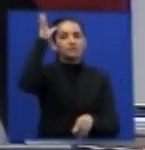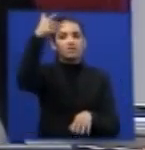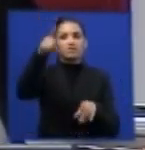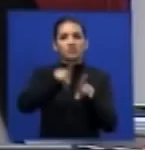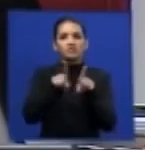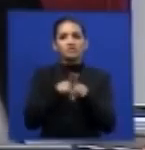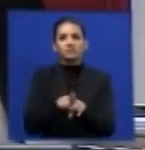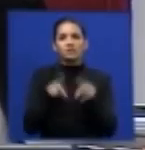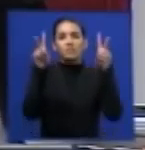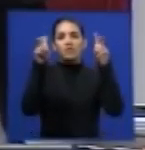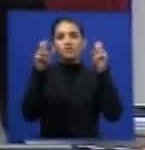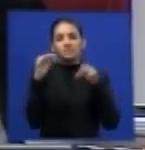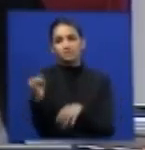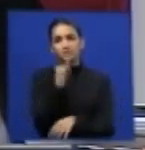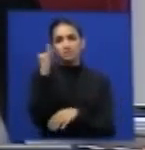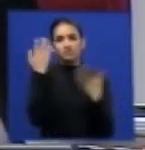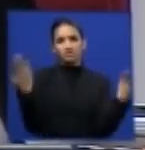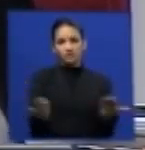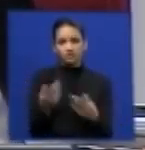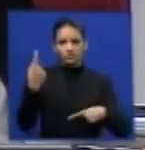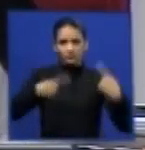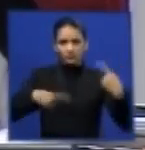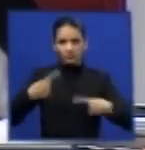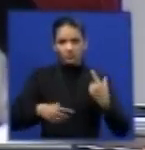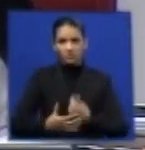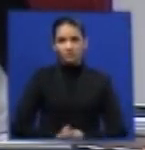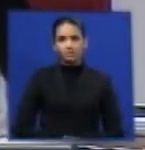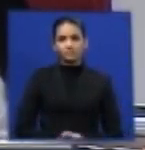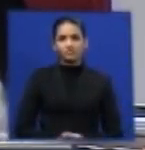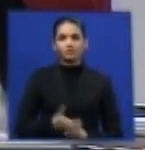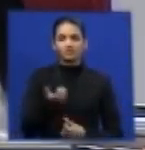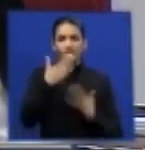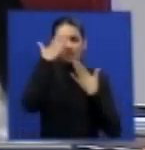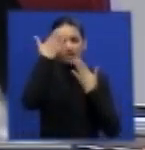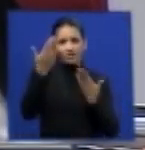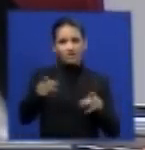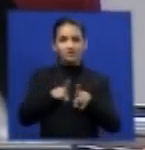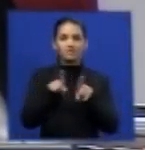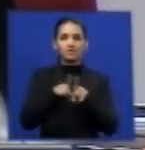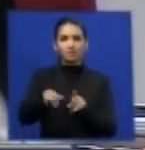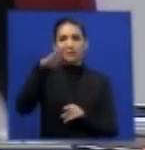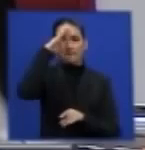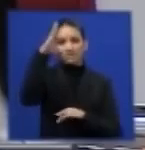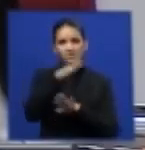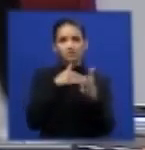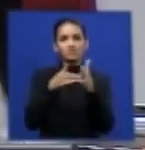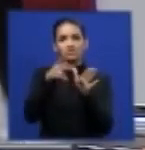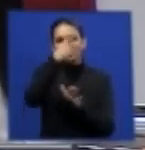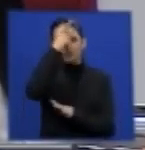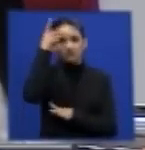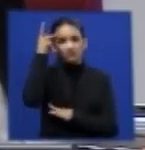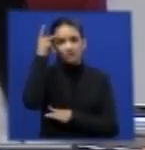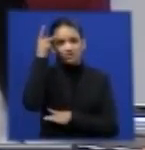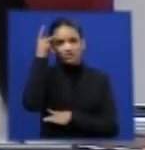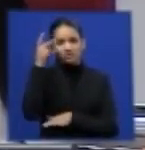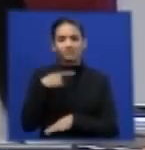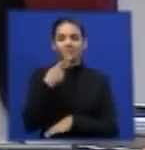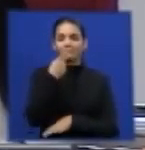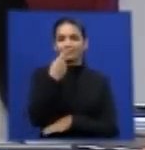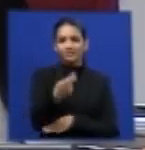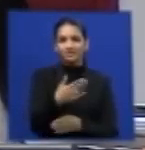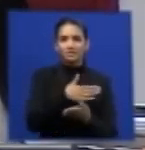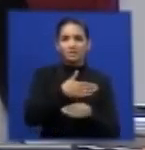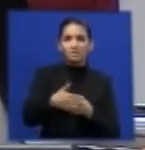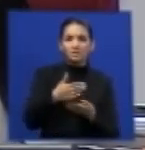sobre este caso sobre esta matéria eu queria agradecer portanto de uma forma especial a todos os que como eu disse ao início